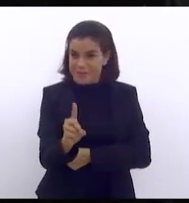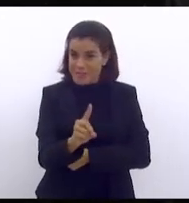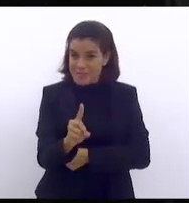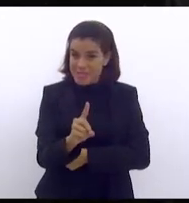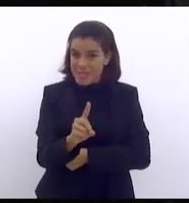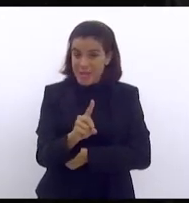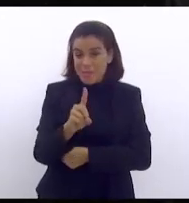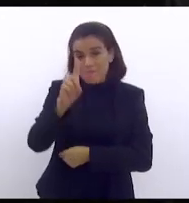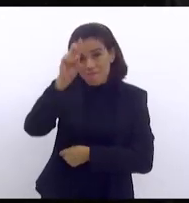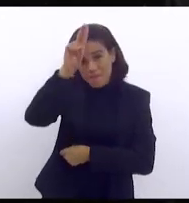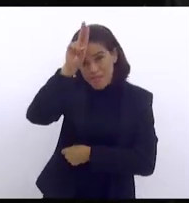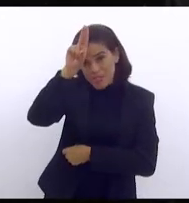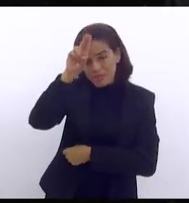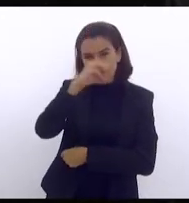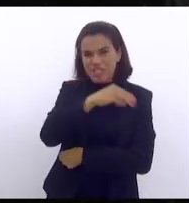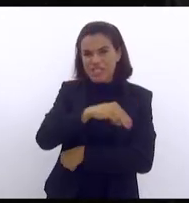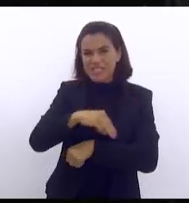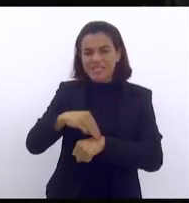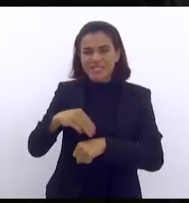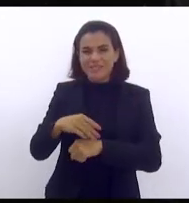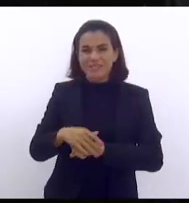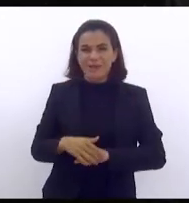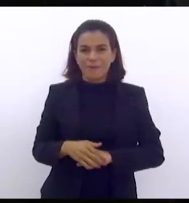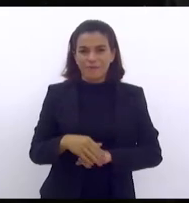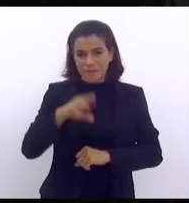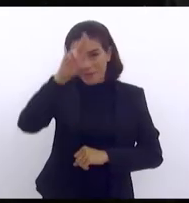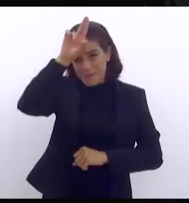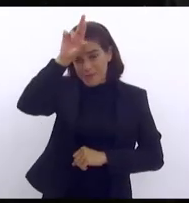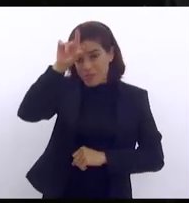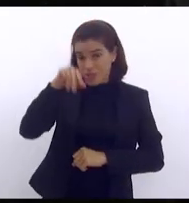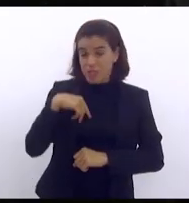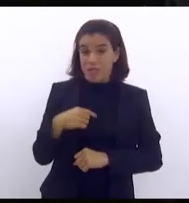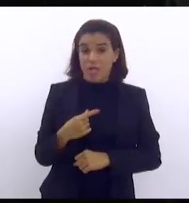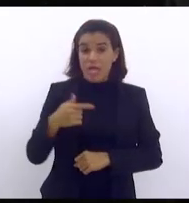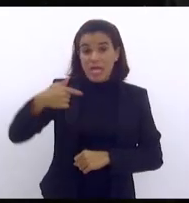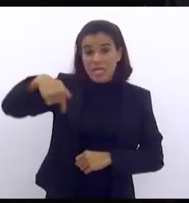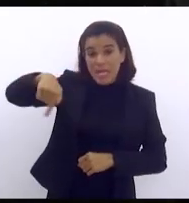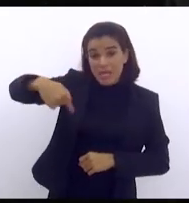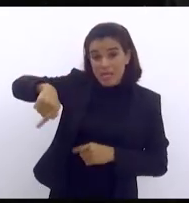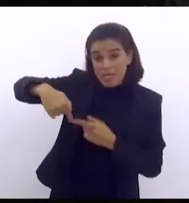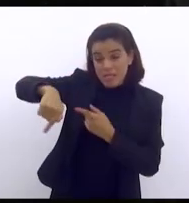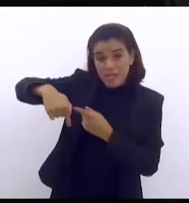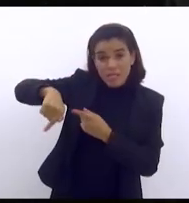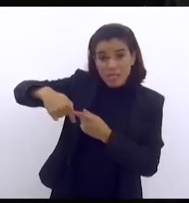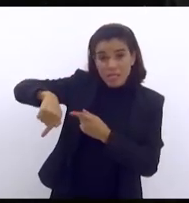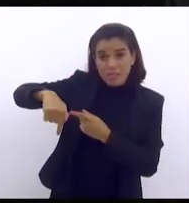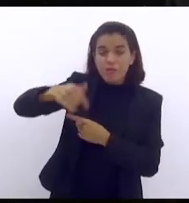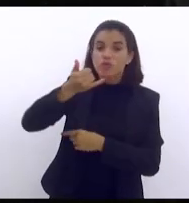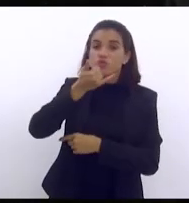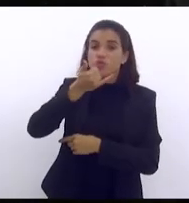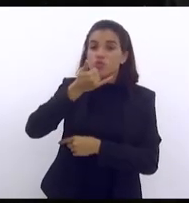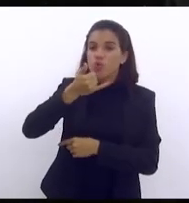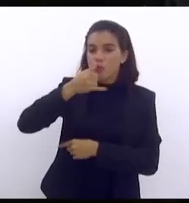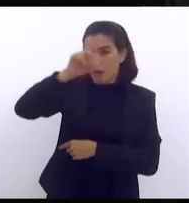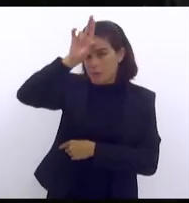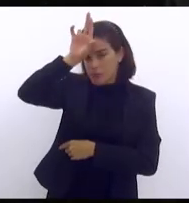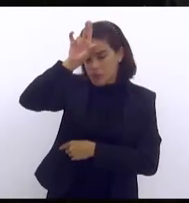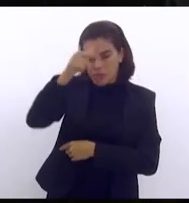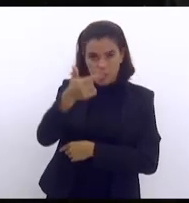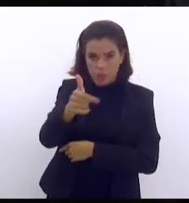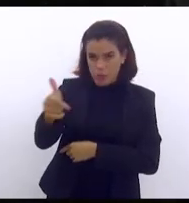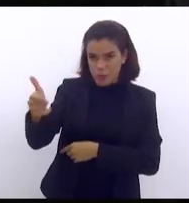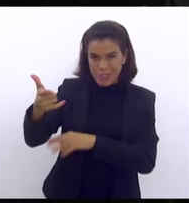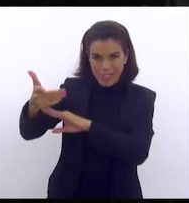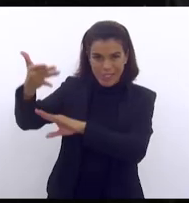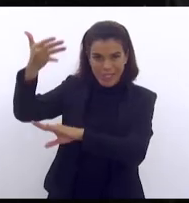ainda não existia queimados desculpe que mesquita ainda não existia